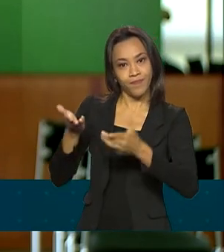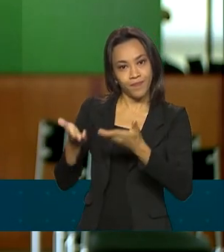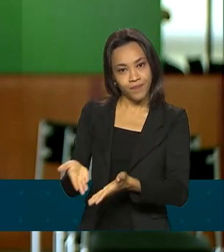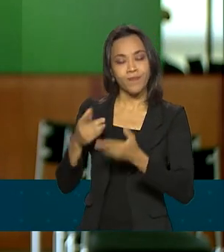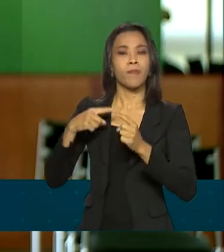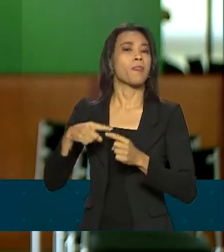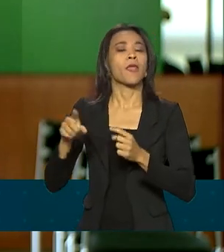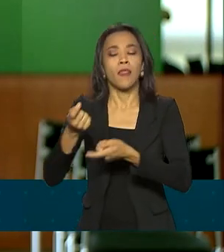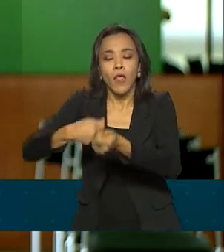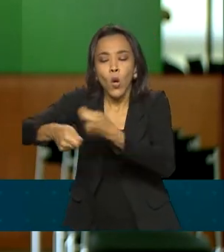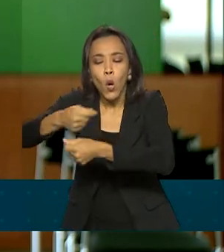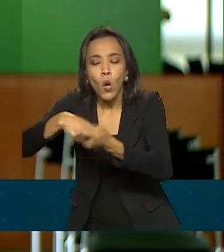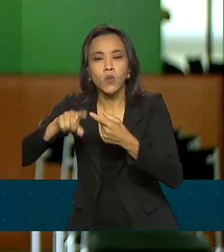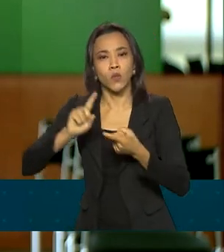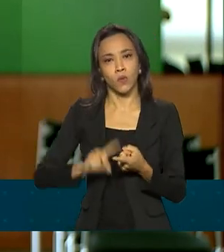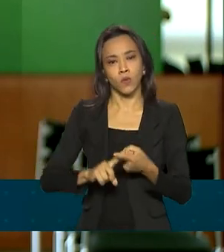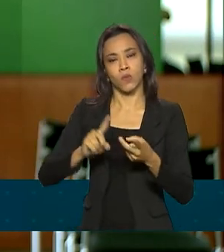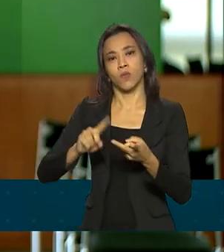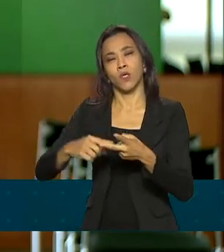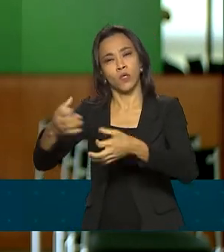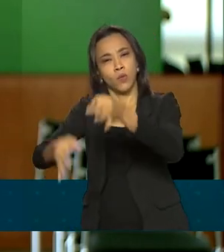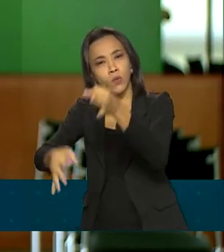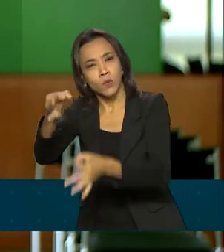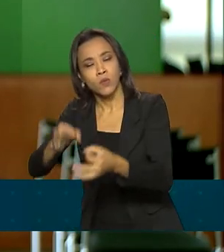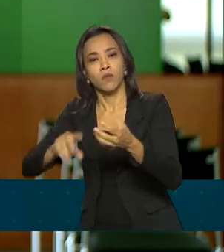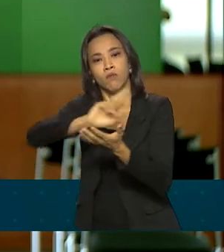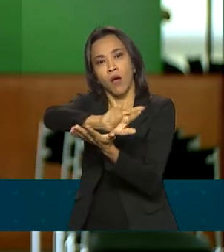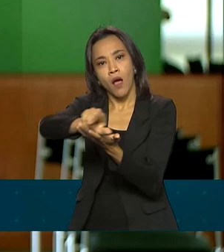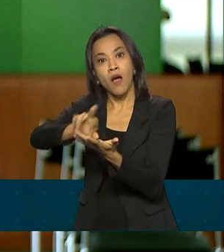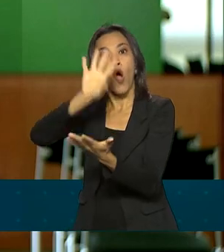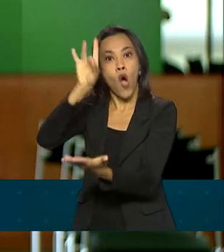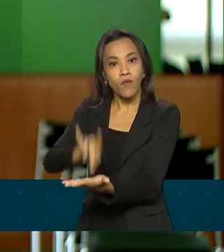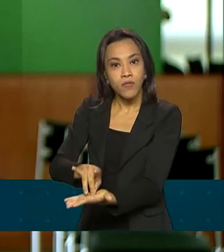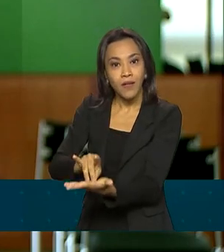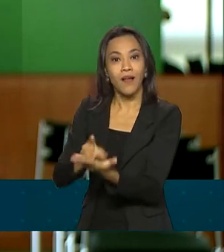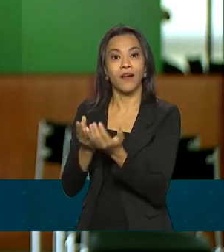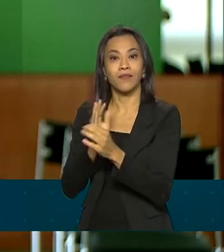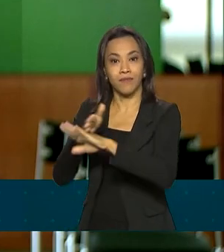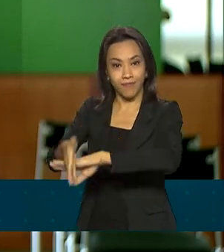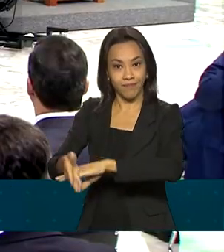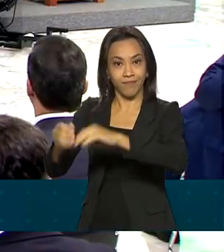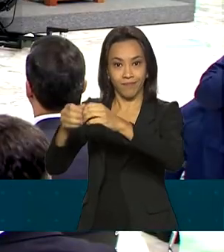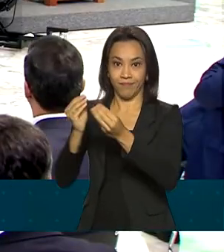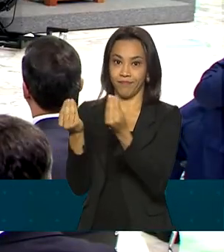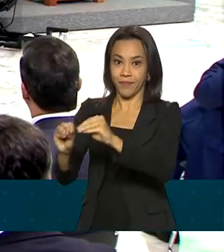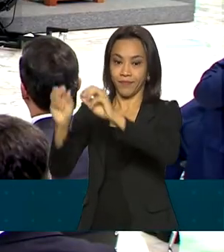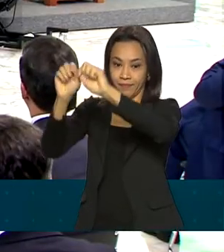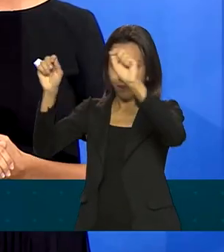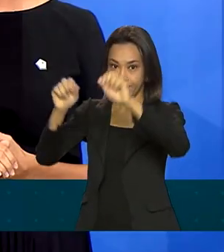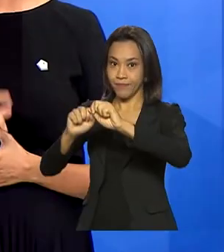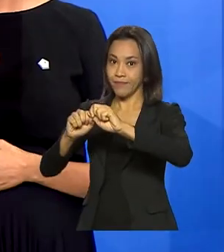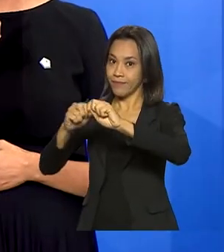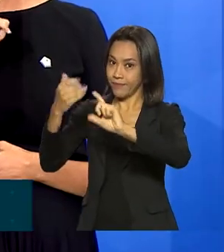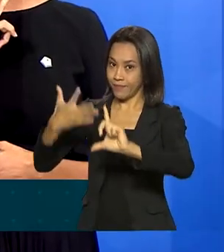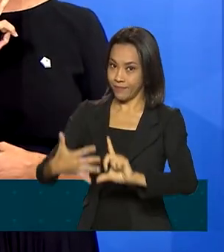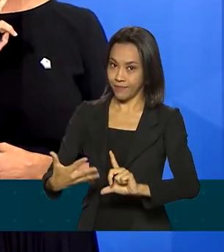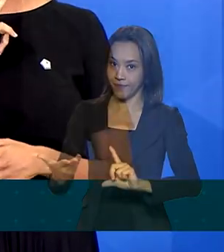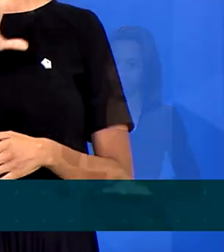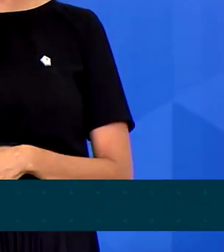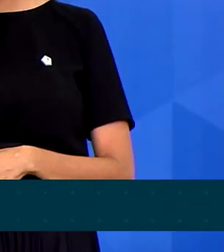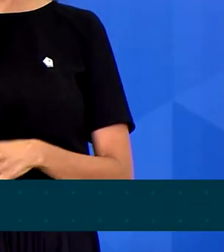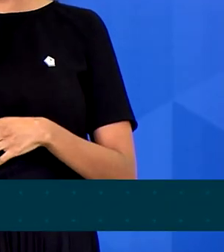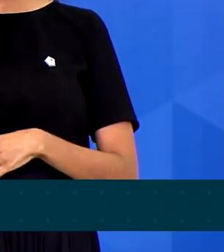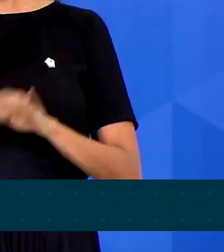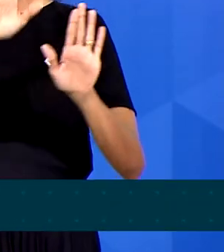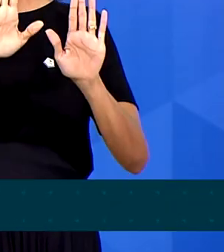negócios jurídicos passam a ser oficializados pela internet. Várias medidas pequenas fazem com que